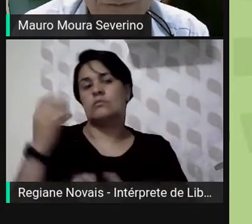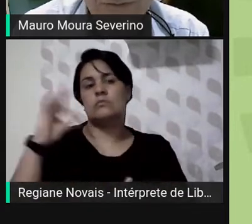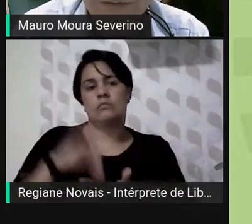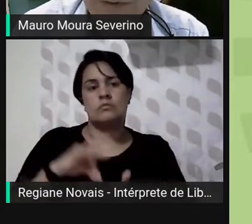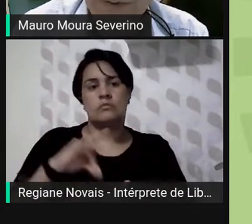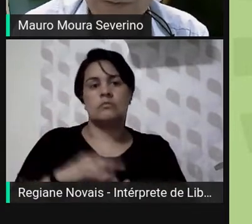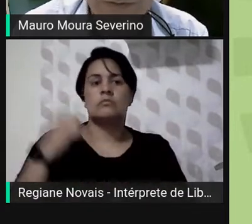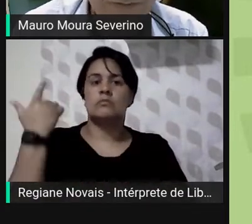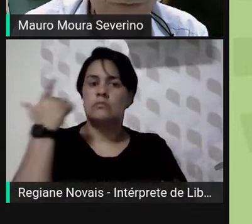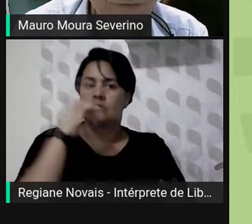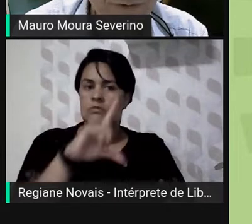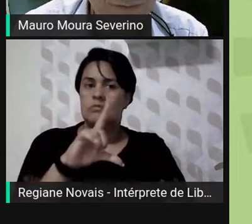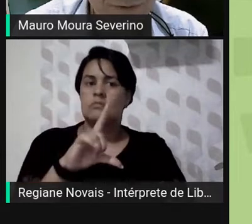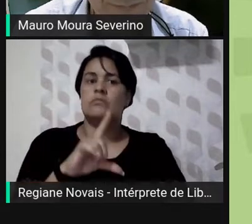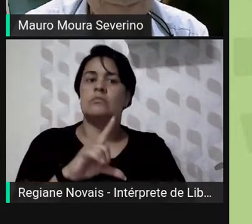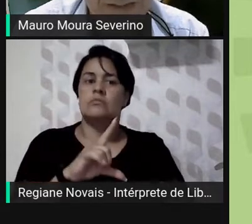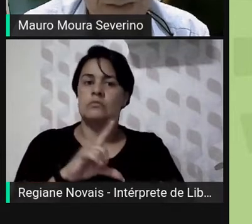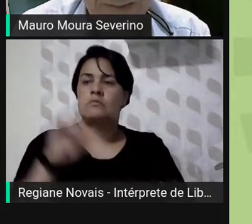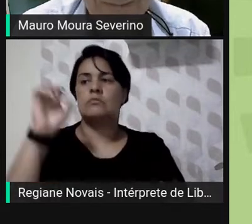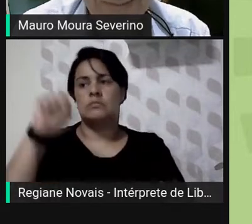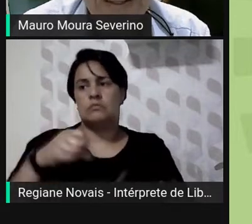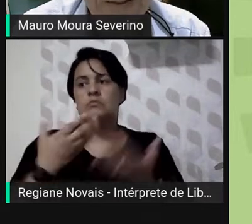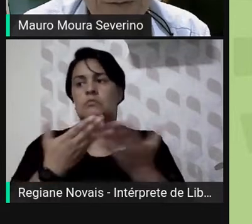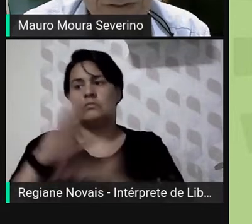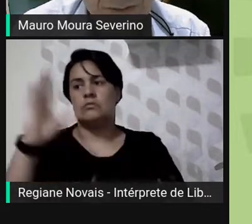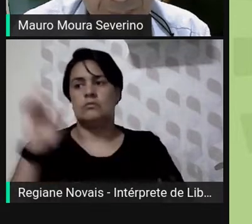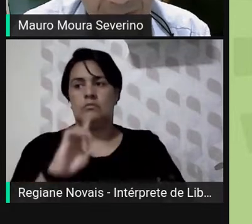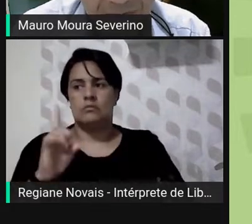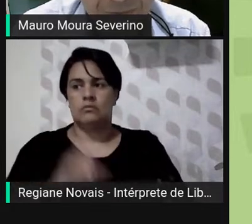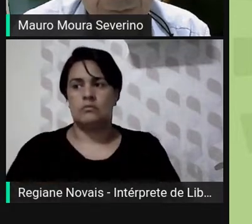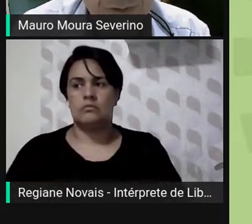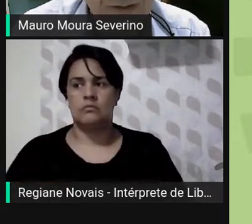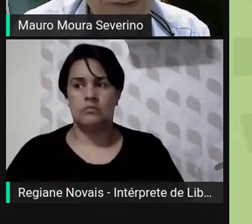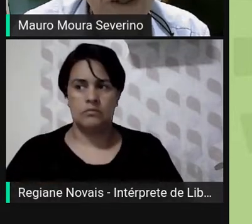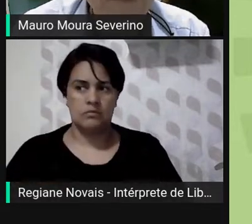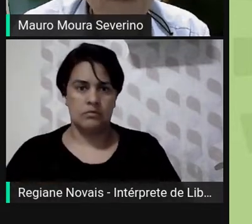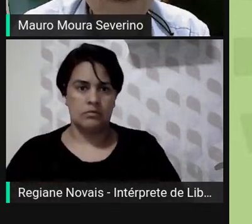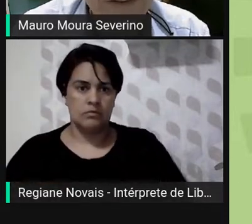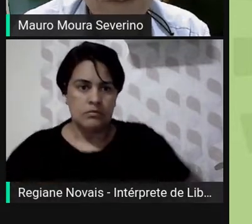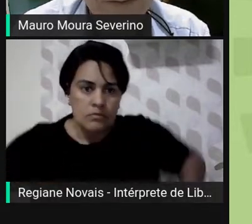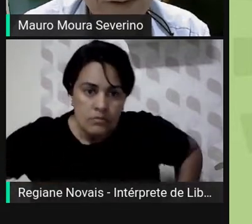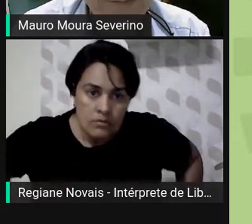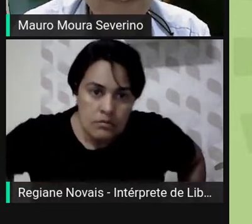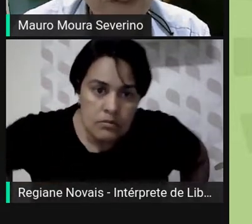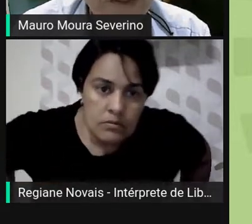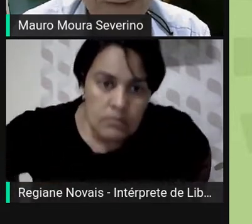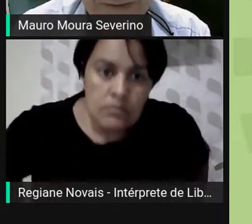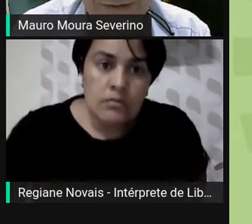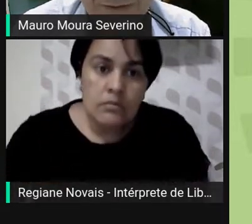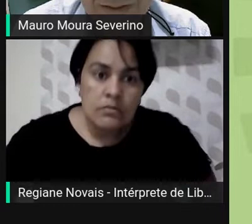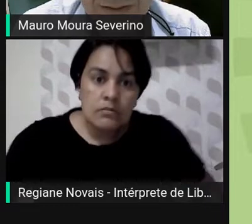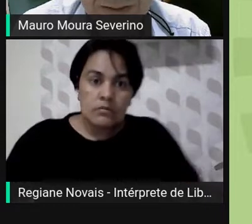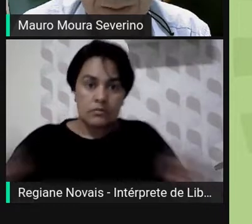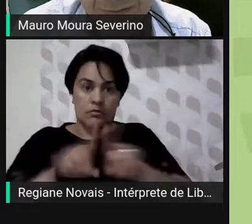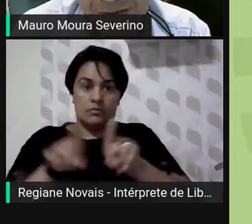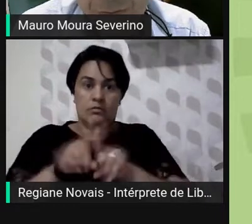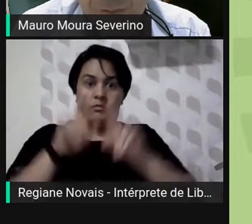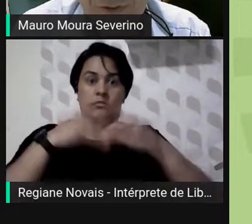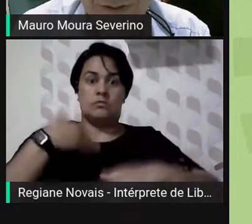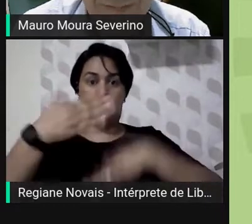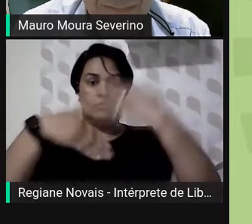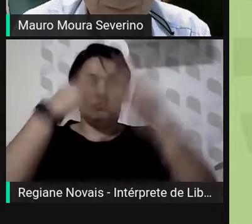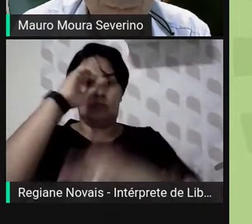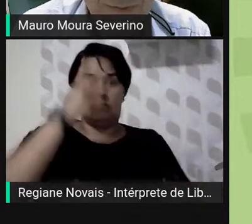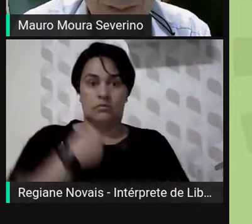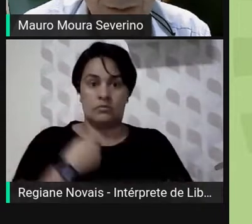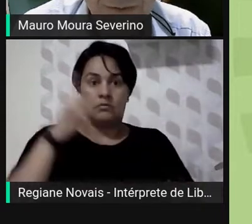sucedido com execução satisfatória. Para o desempenho individual, a mensuração deveria, deve